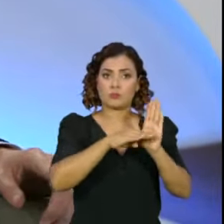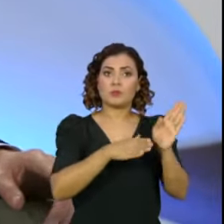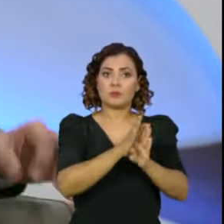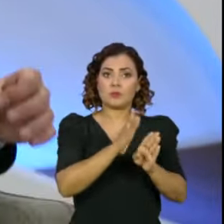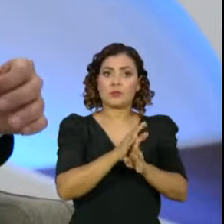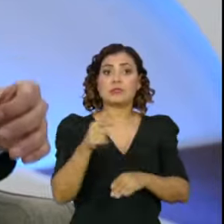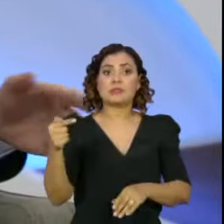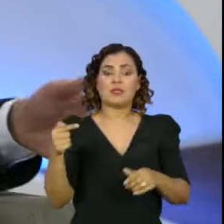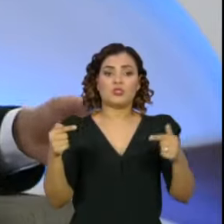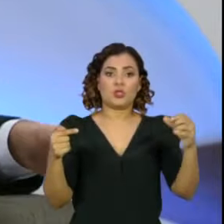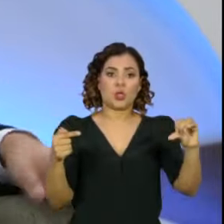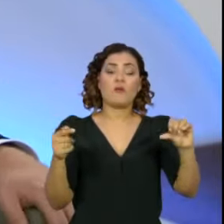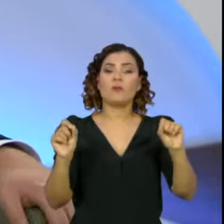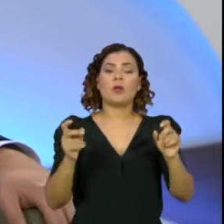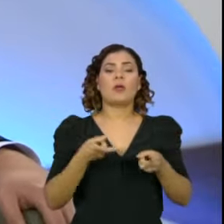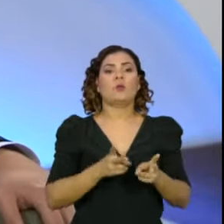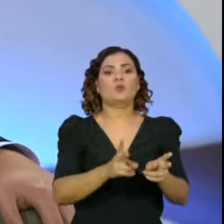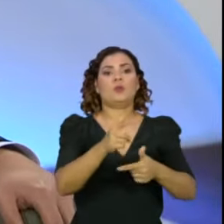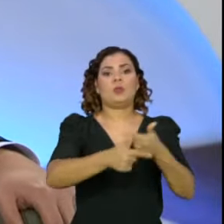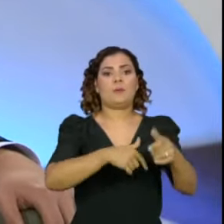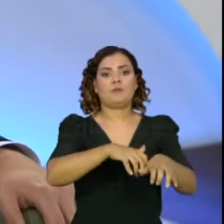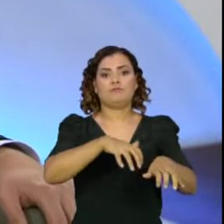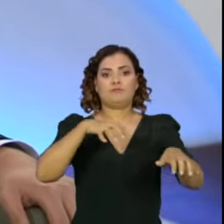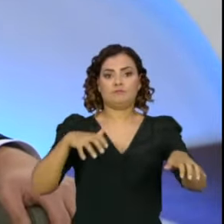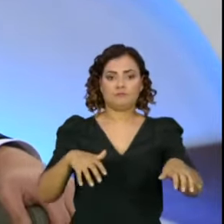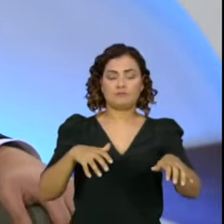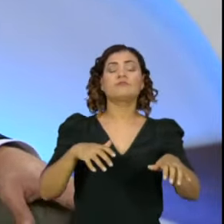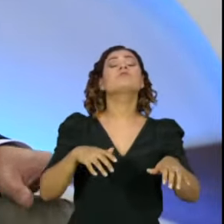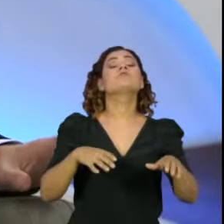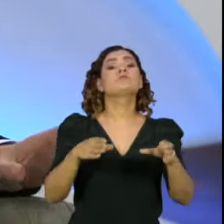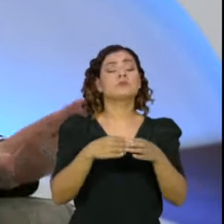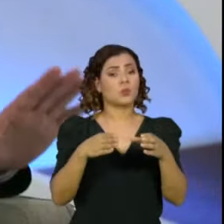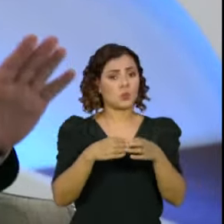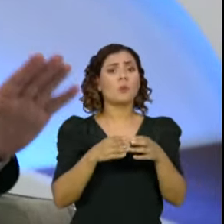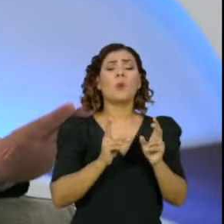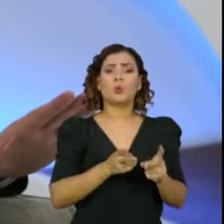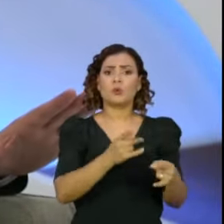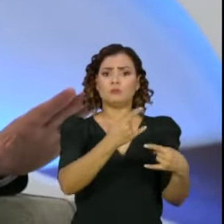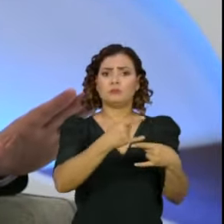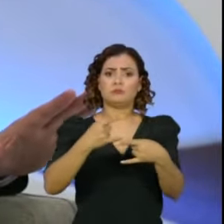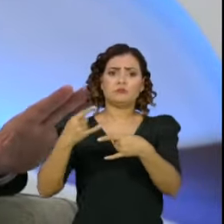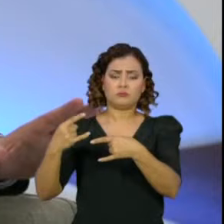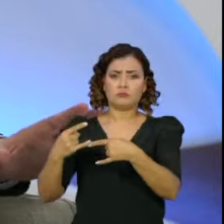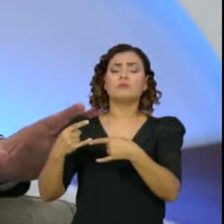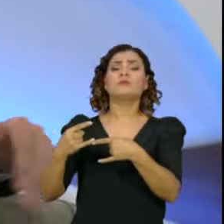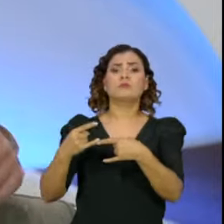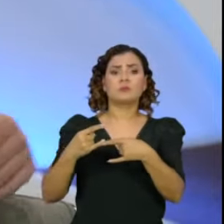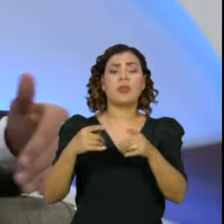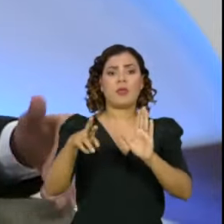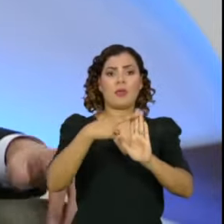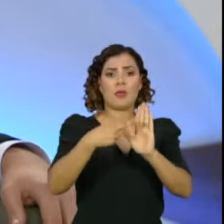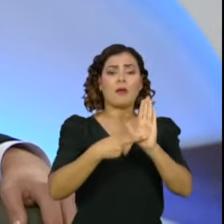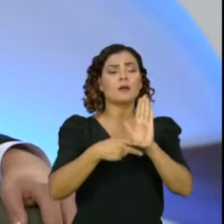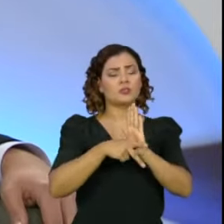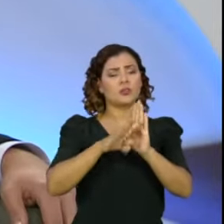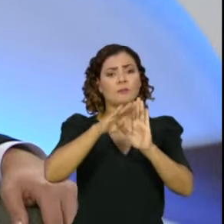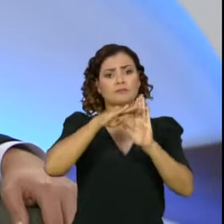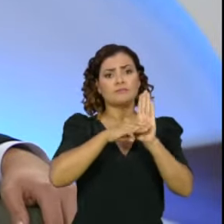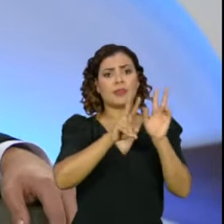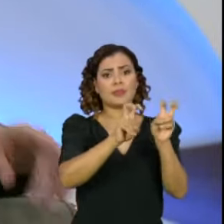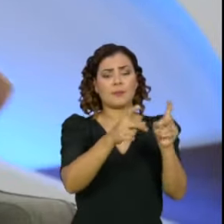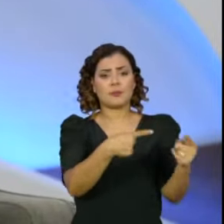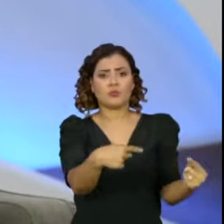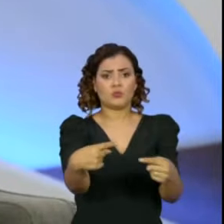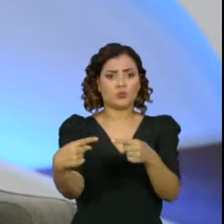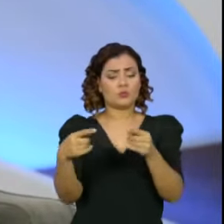7 e nº 9 de funcionamento remoto do plenário do Senado Federal, ou seja, as matérias vão diretamente para o plenário como regra e é isso que nós vamos adotar